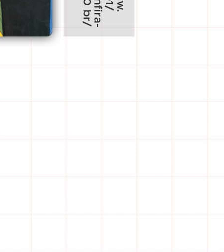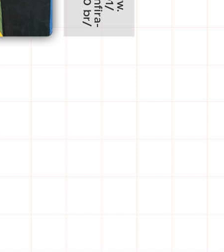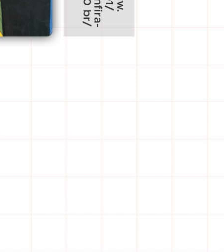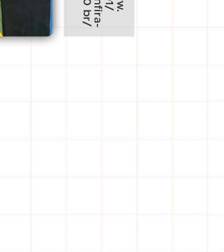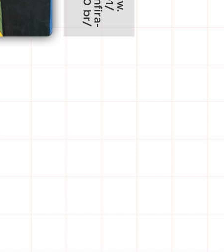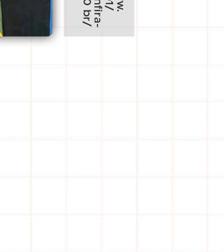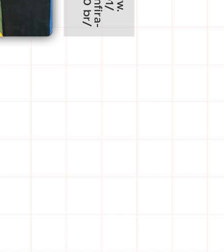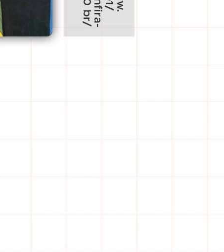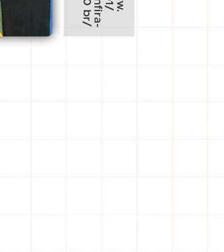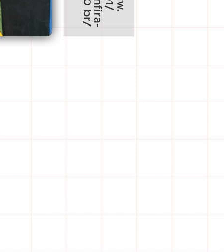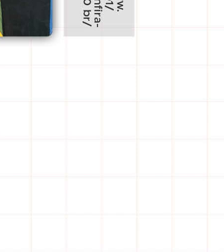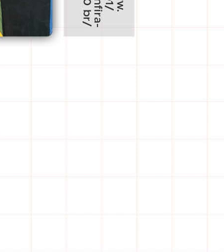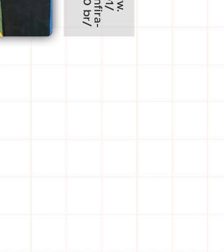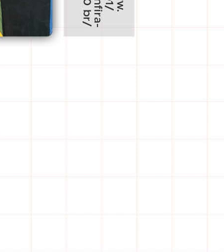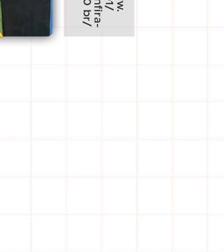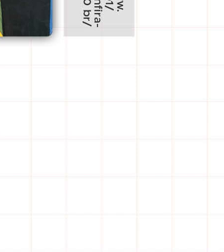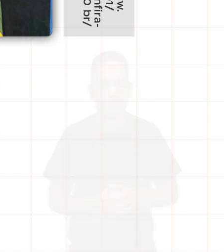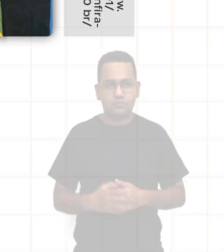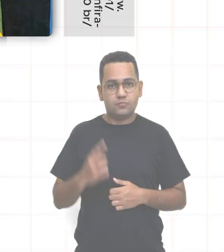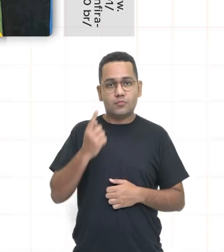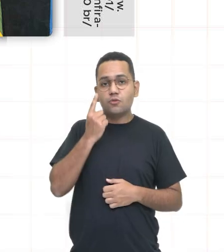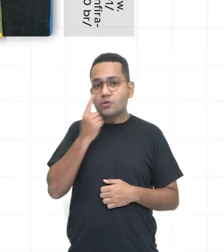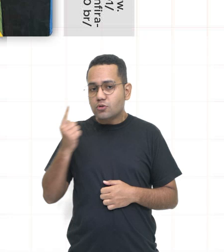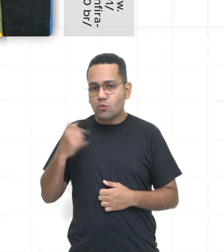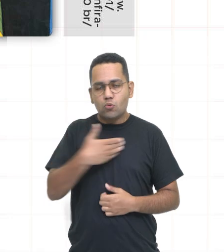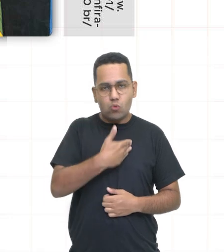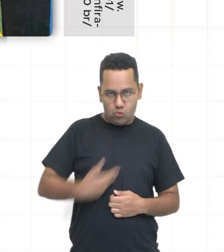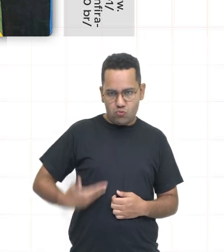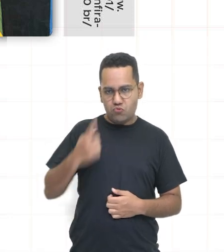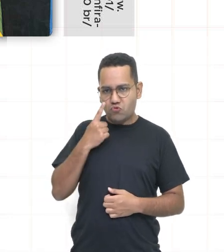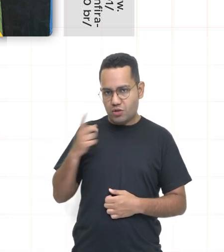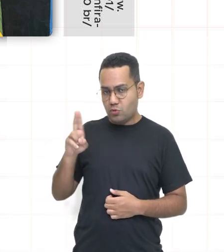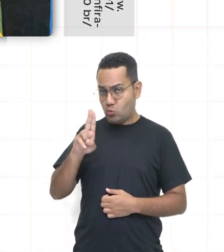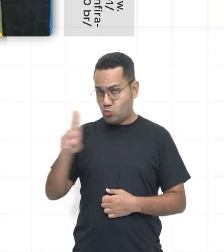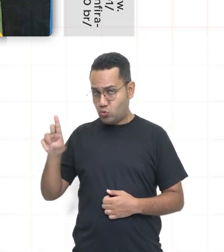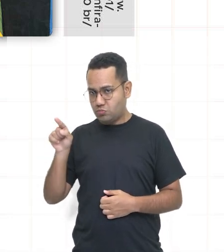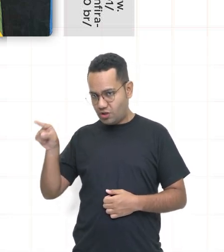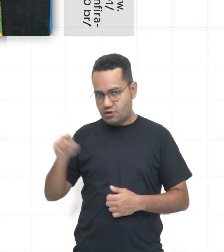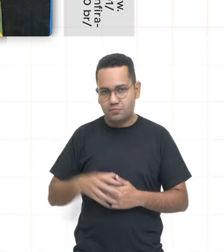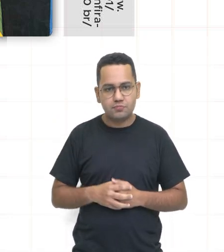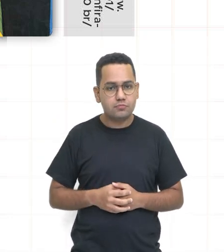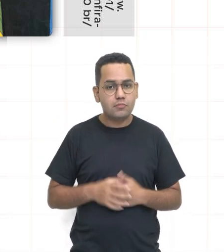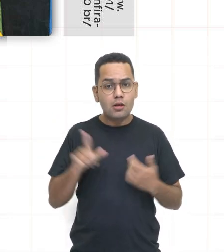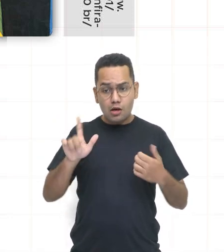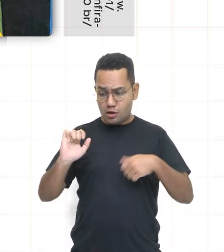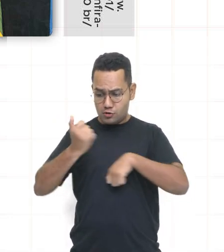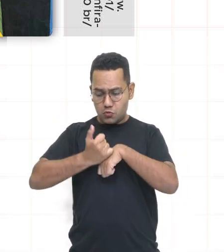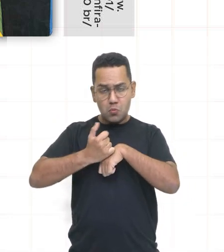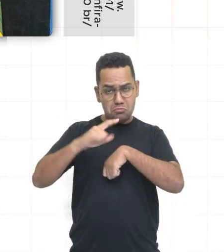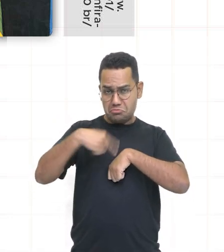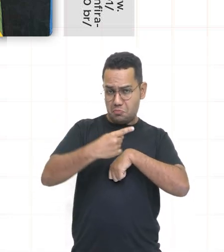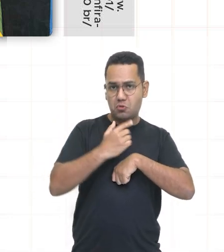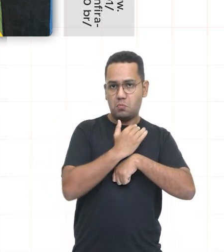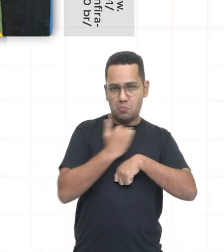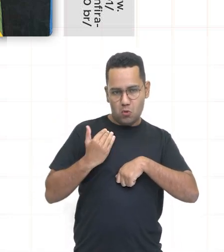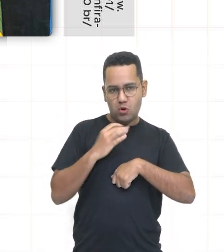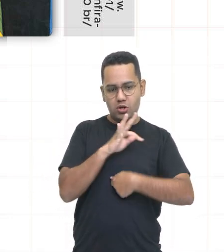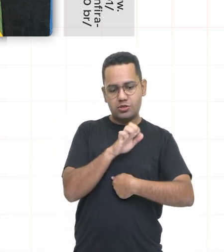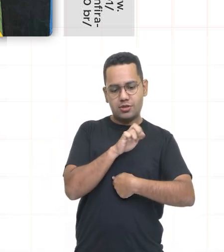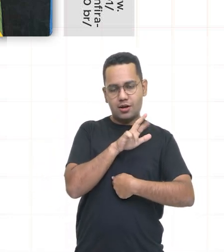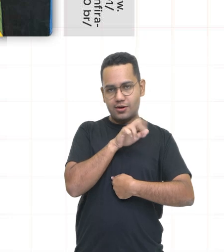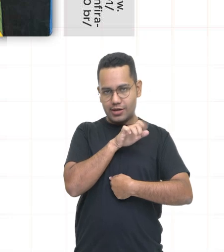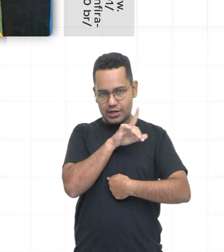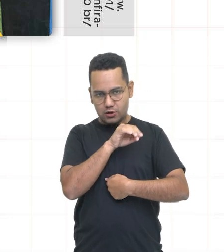Assume o poder após a morte de Tancredo Neves. O país enfrentava diversos problemas como a dificuldade de